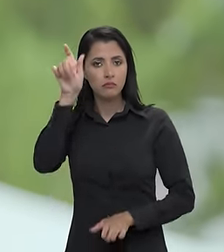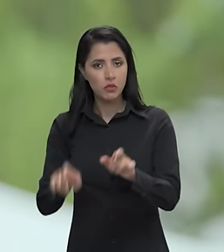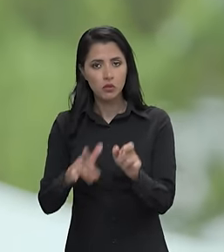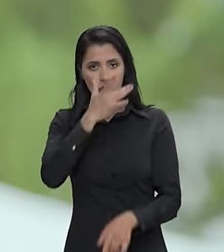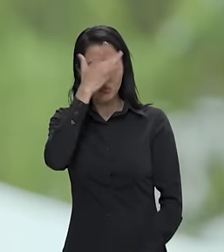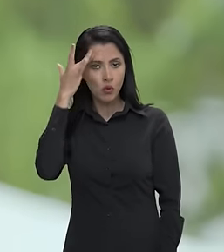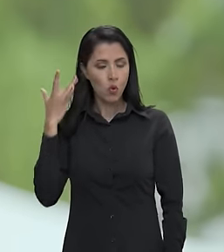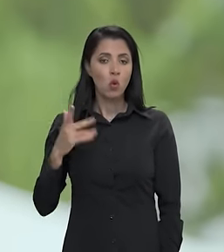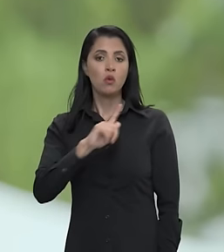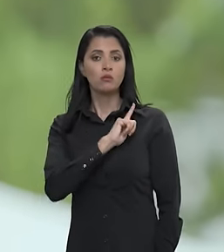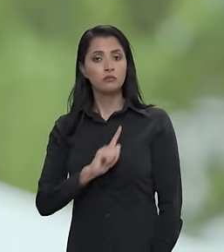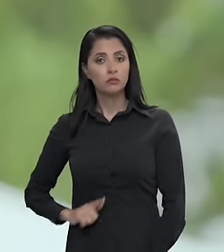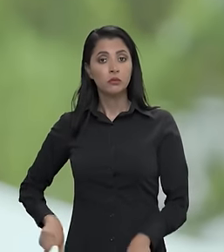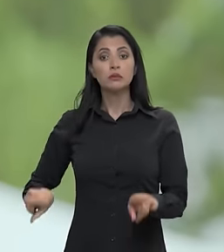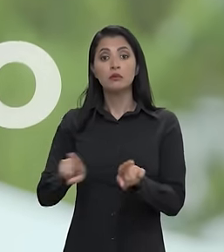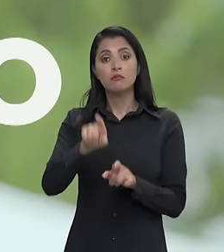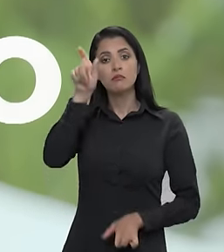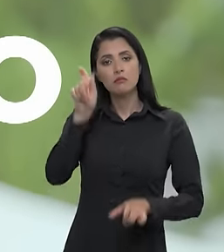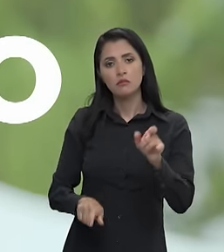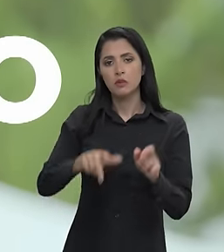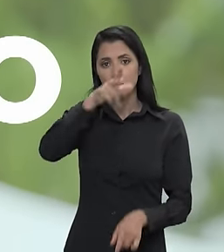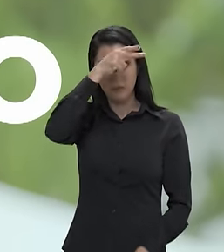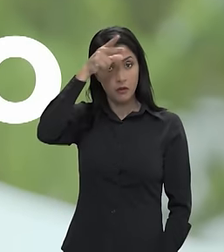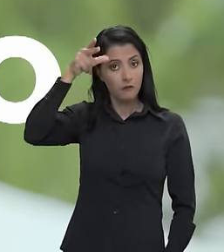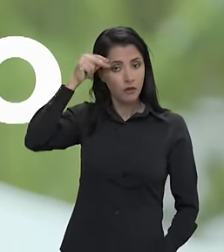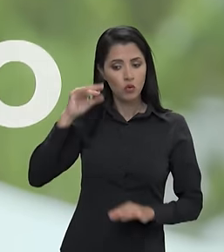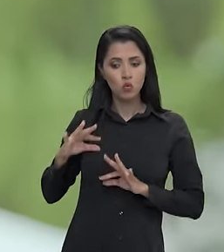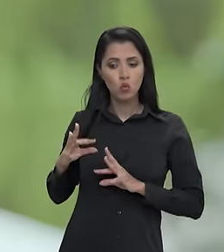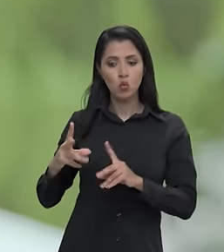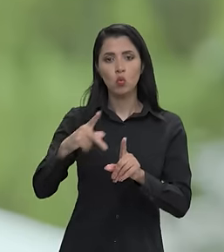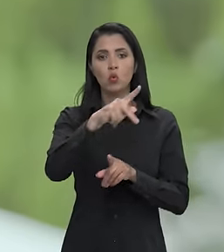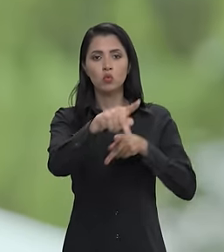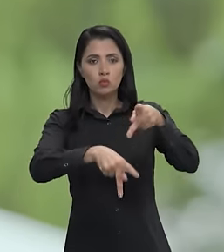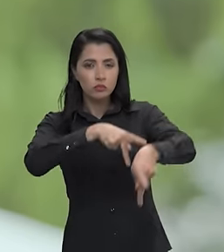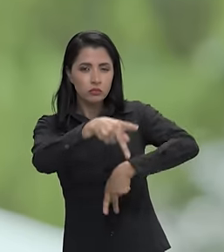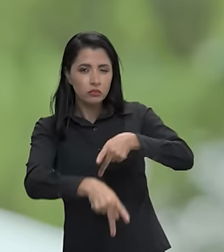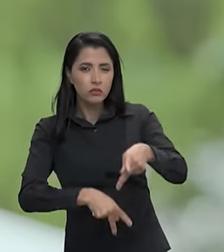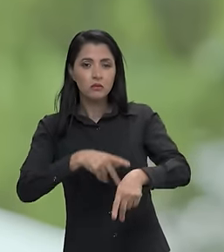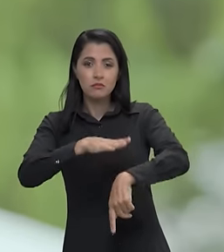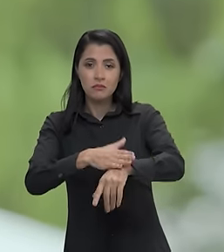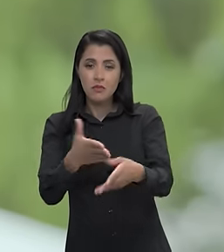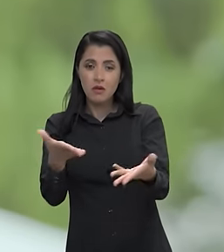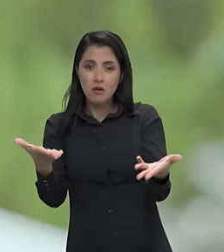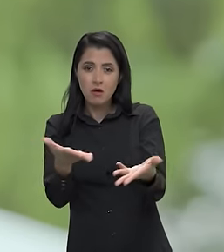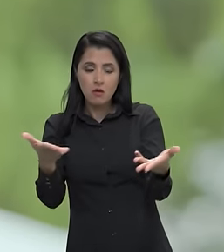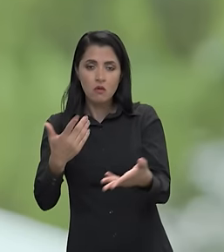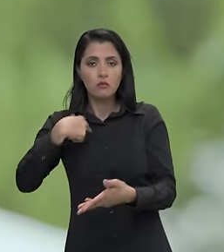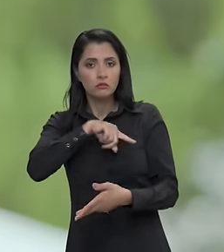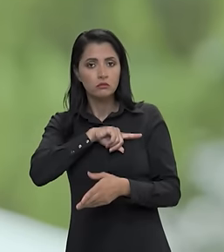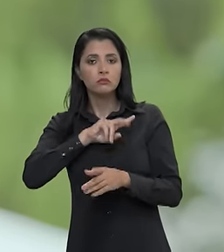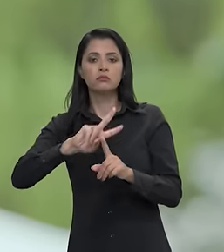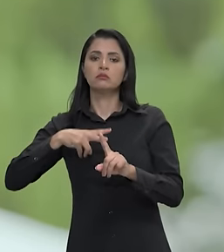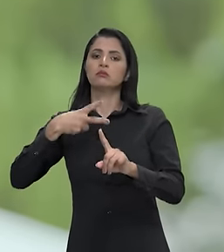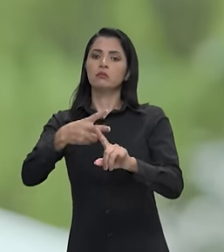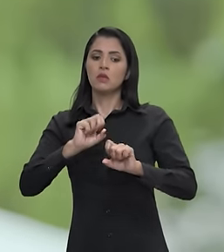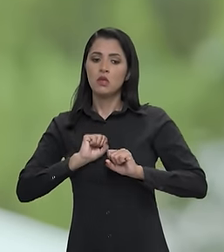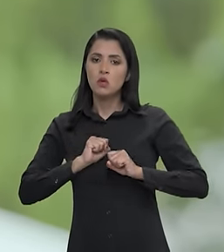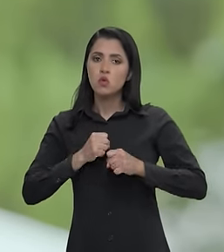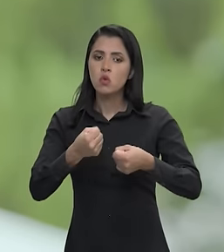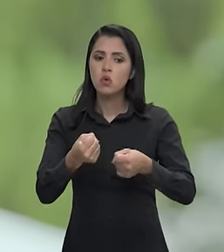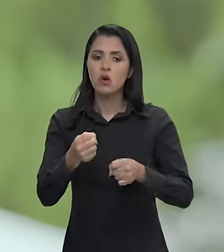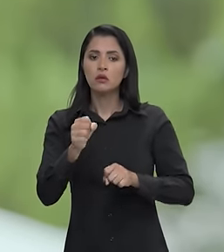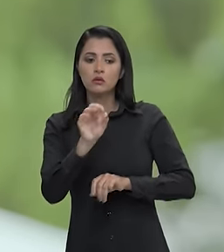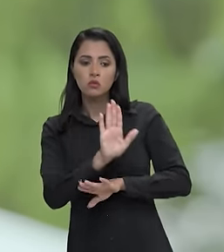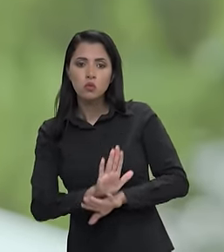governadores, dos prefeitos e de toda a população. Este é o momento de intensificar os cuidados